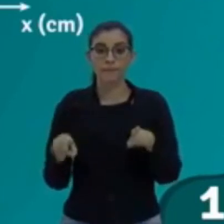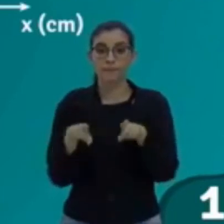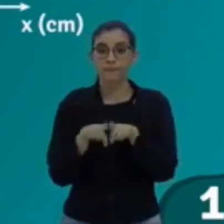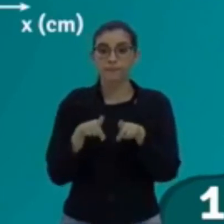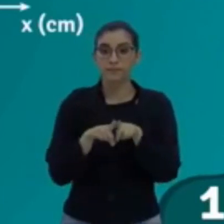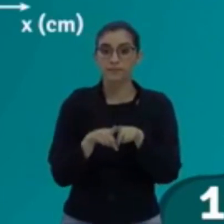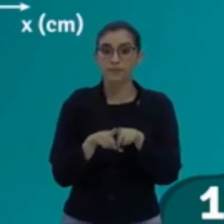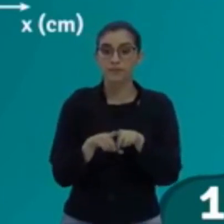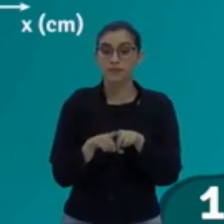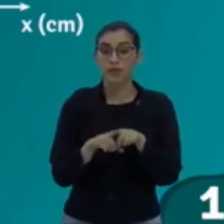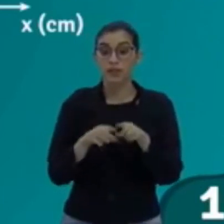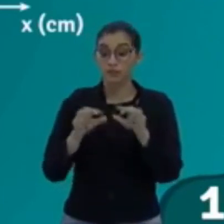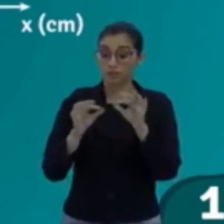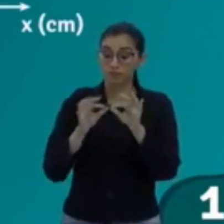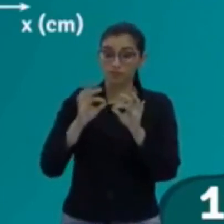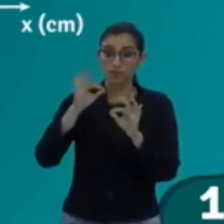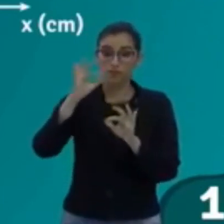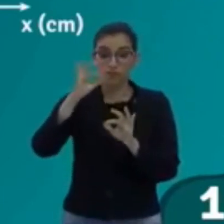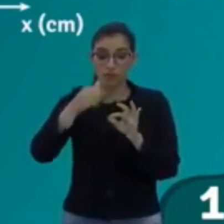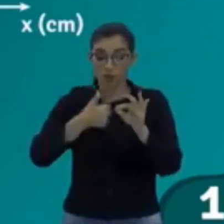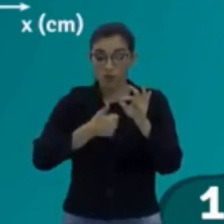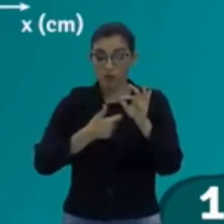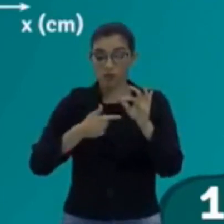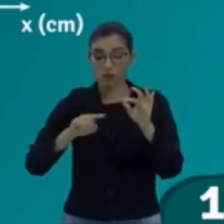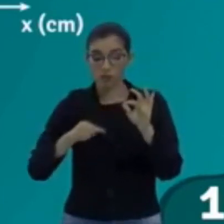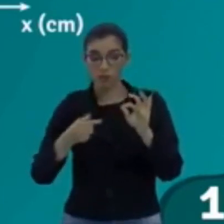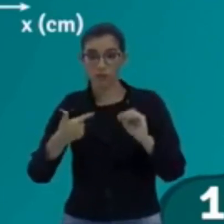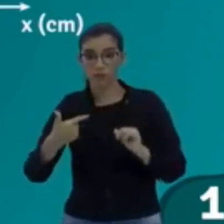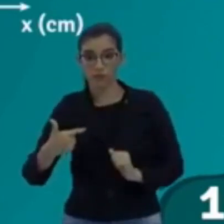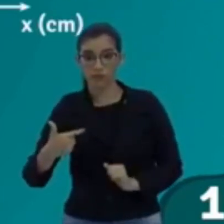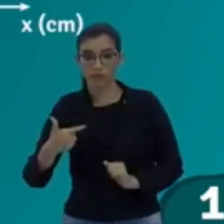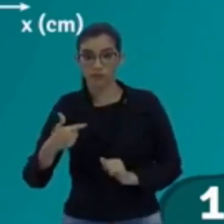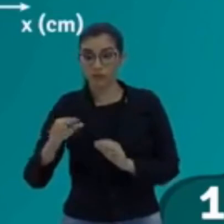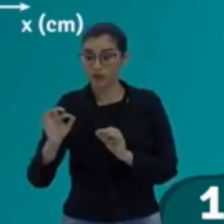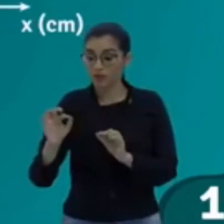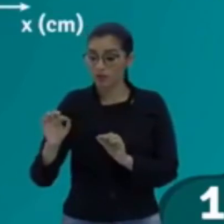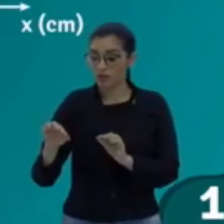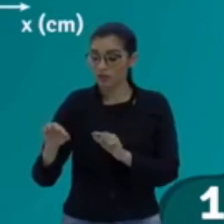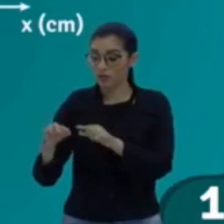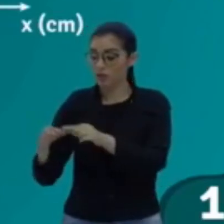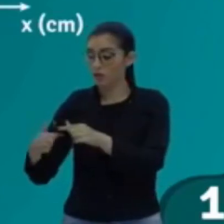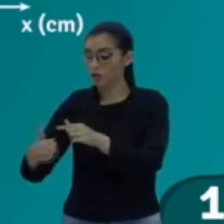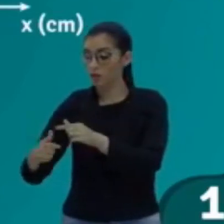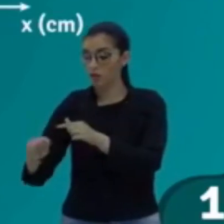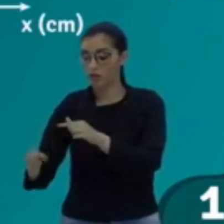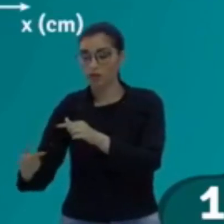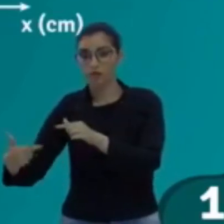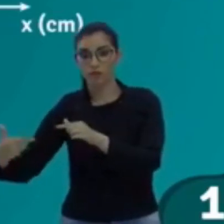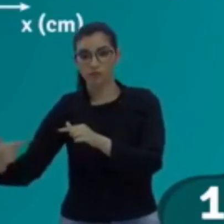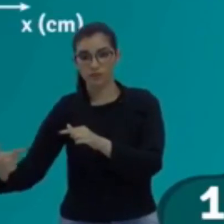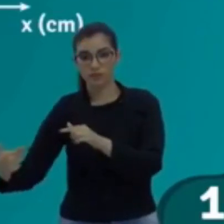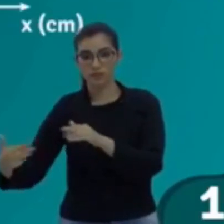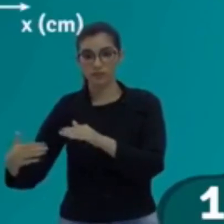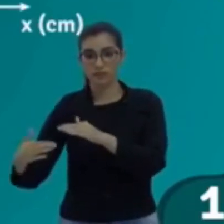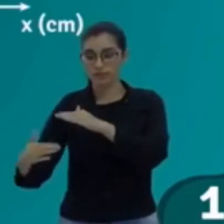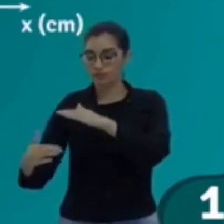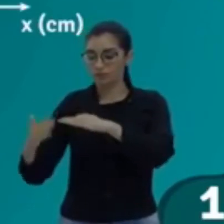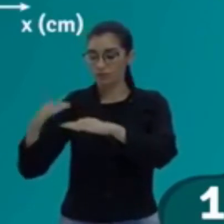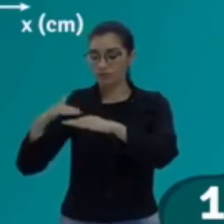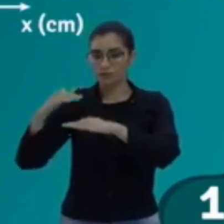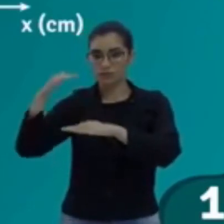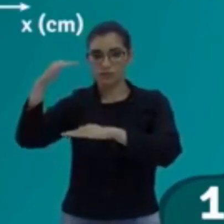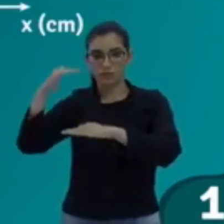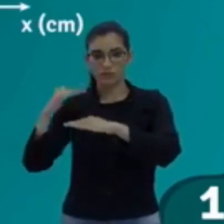que esse tamanho aqui é 1,2 centímetros. e esse segundo tamanho também é 1,2 centímetros.